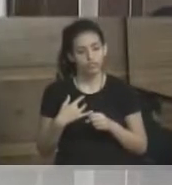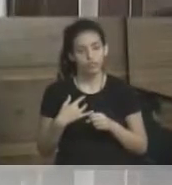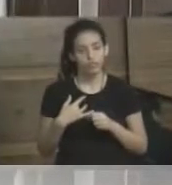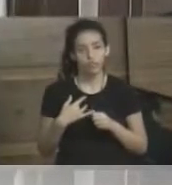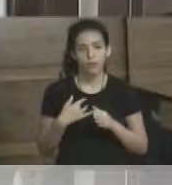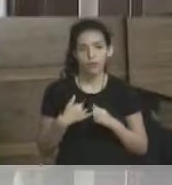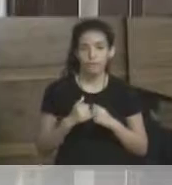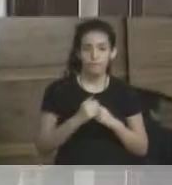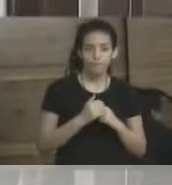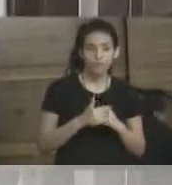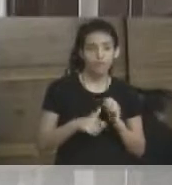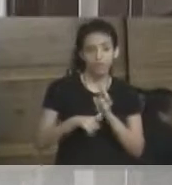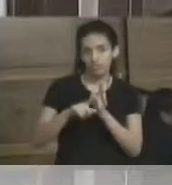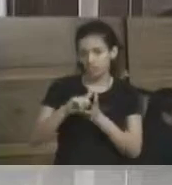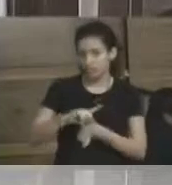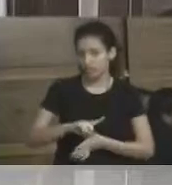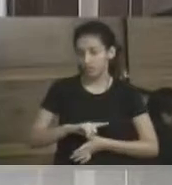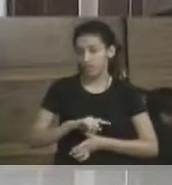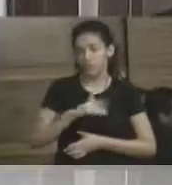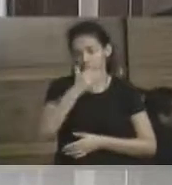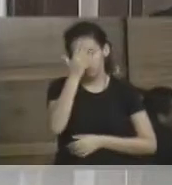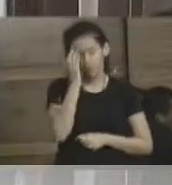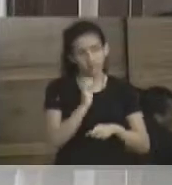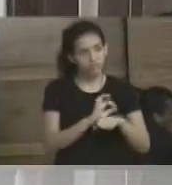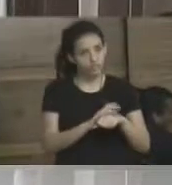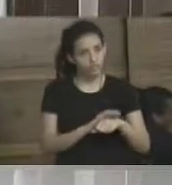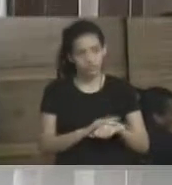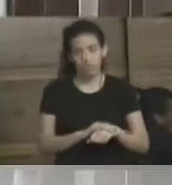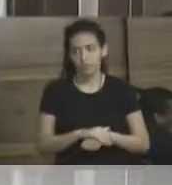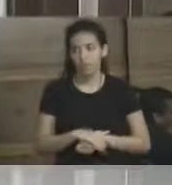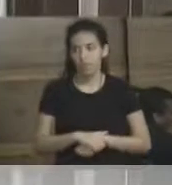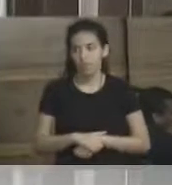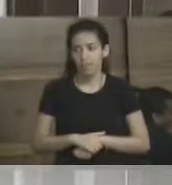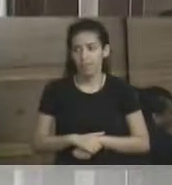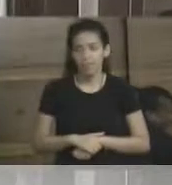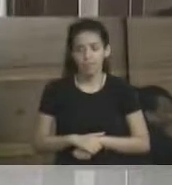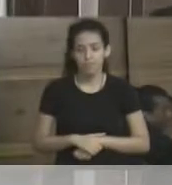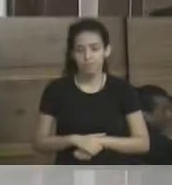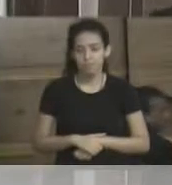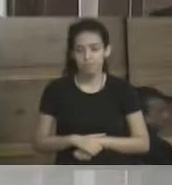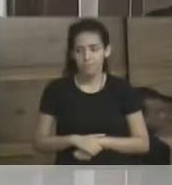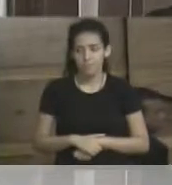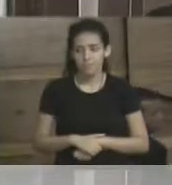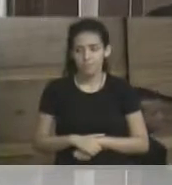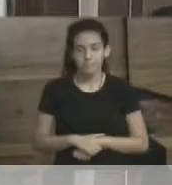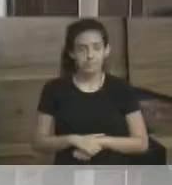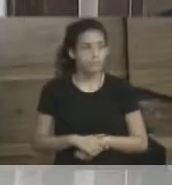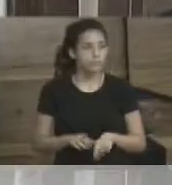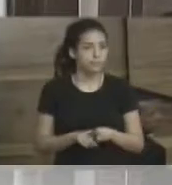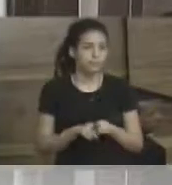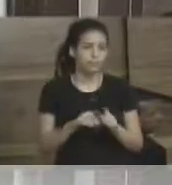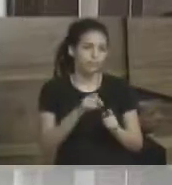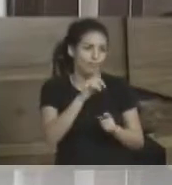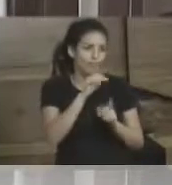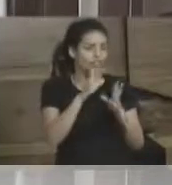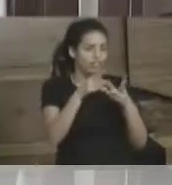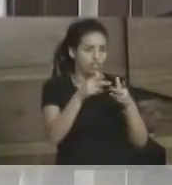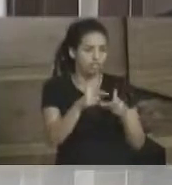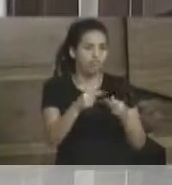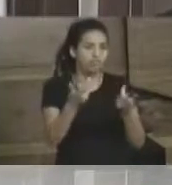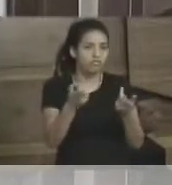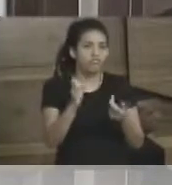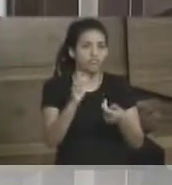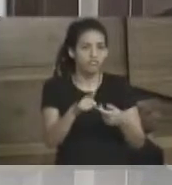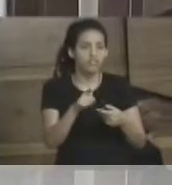tentado travar aqui através do nosso gabinete, o gabinete 01, que seja a questão da saúde preventiva. E o saneamento é saúde preventiva.